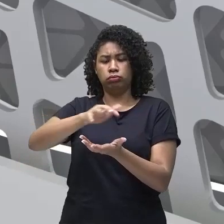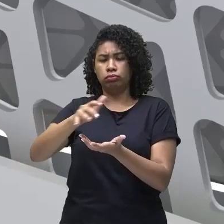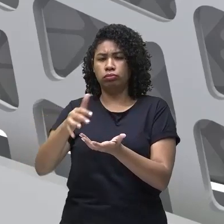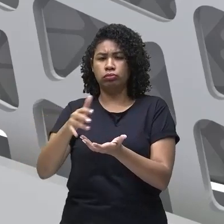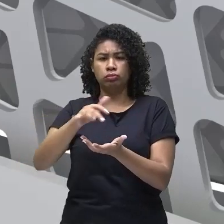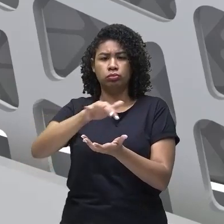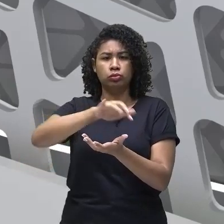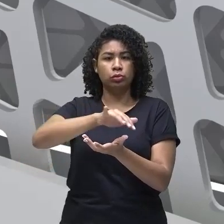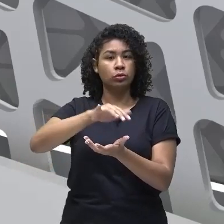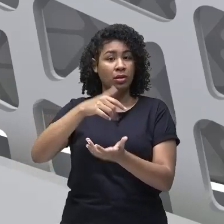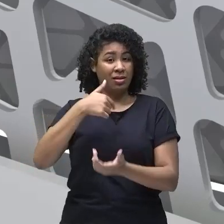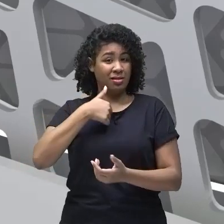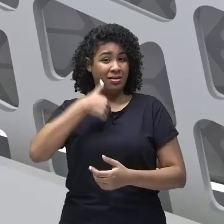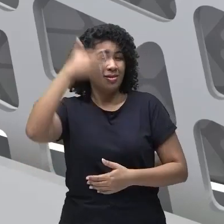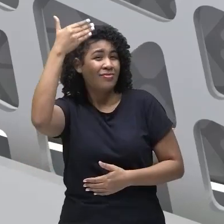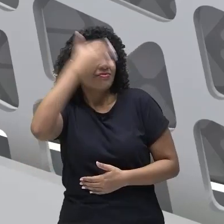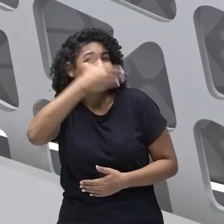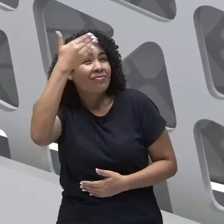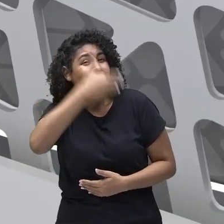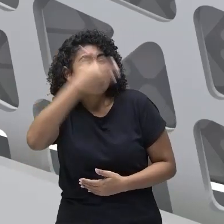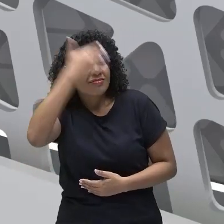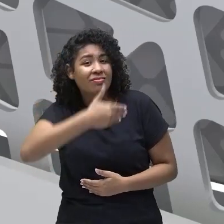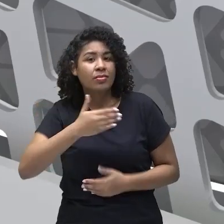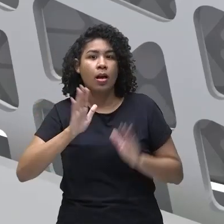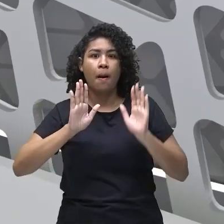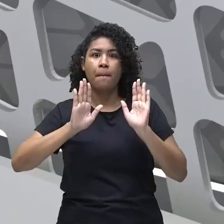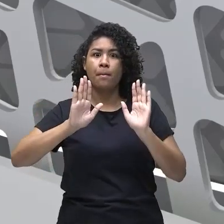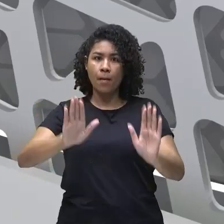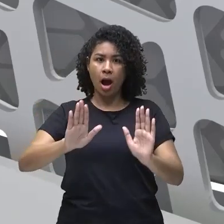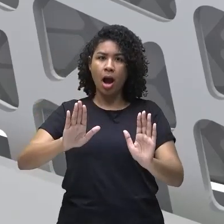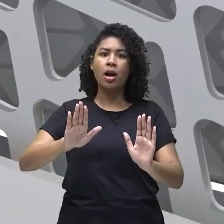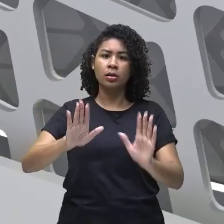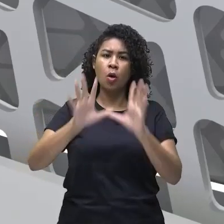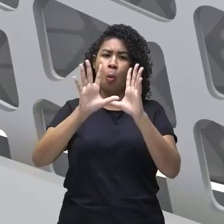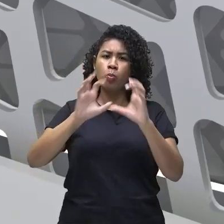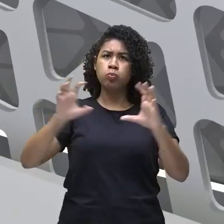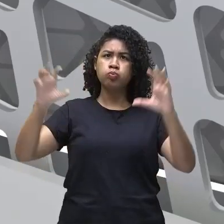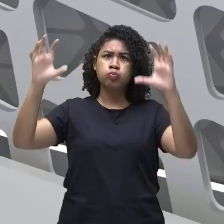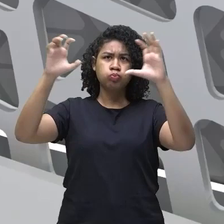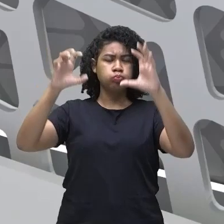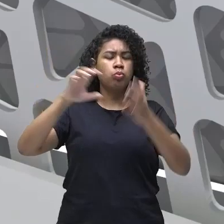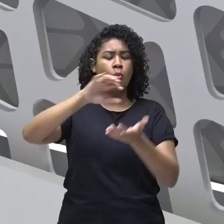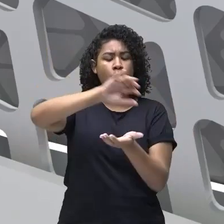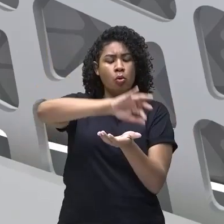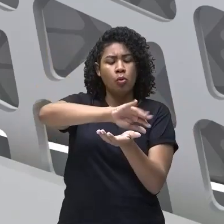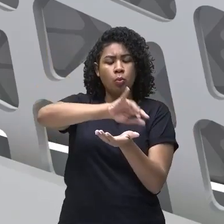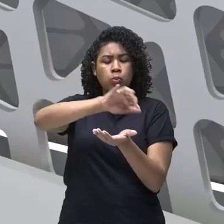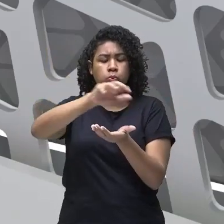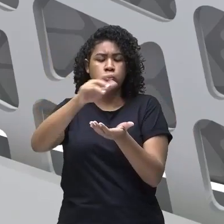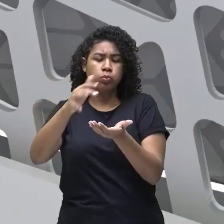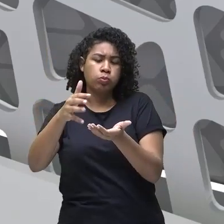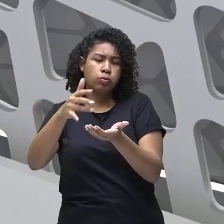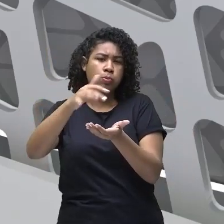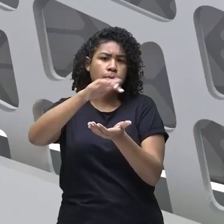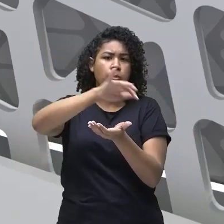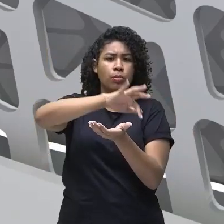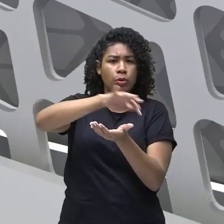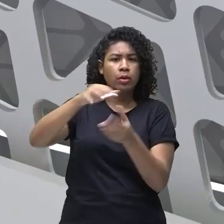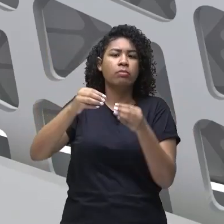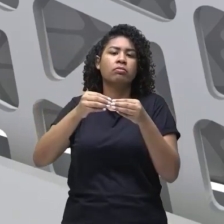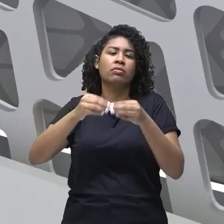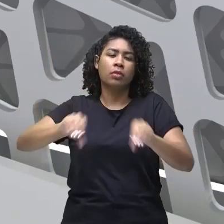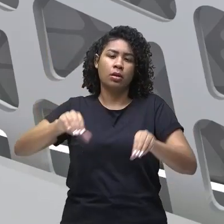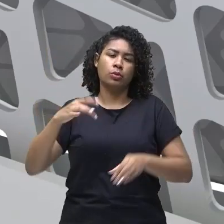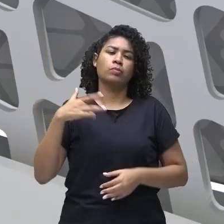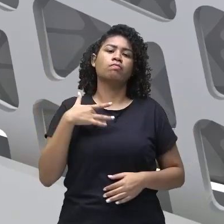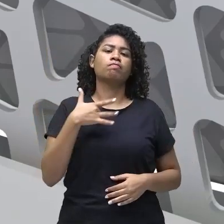Somem da nossa vista, somem da nossa visão, mas continuam na atmosfera e trazendo também malefícios para